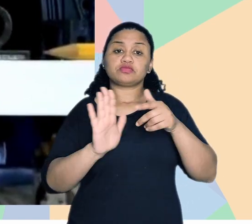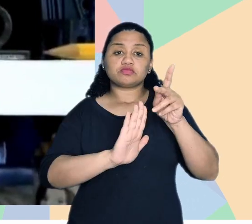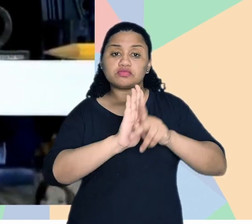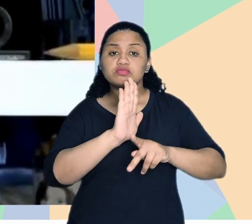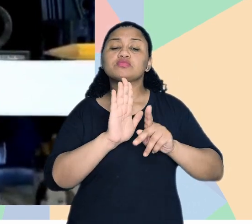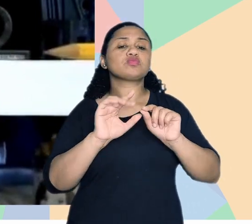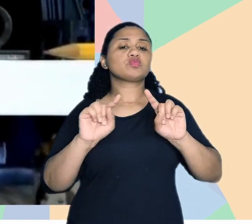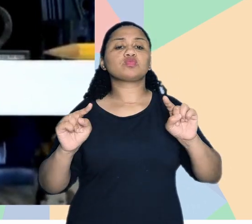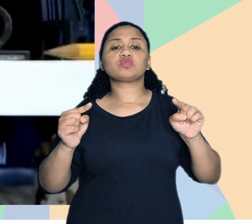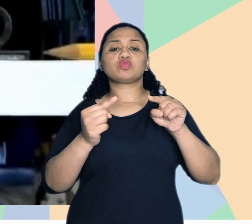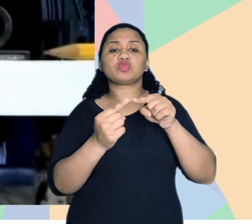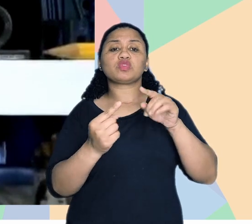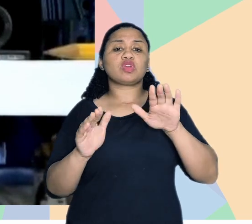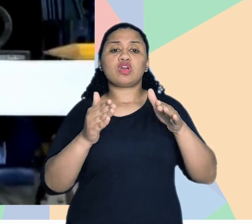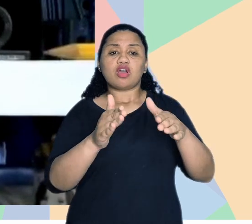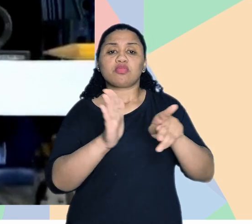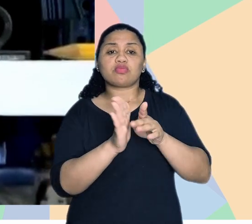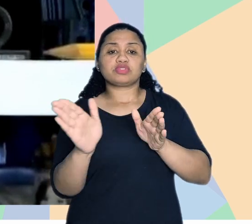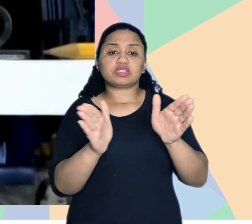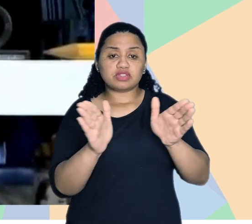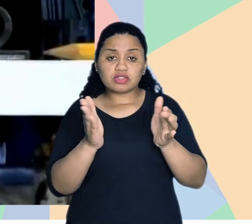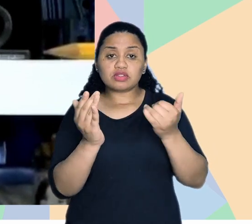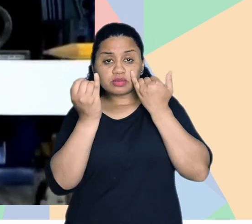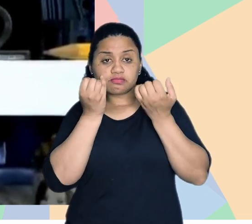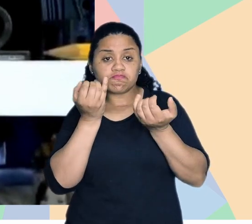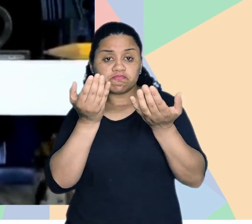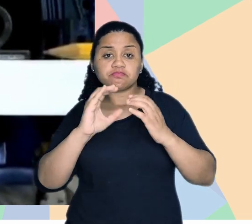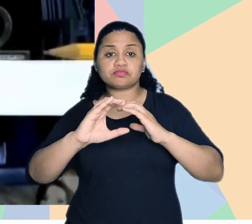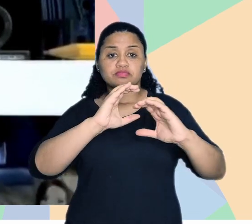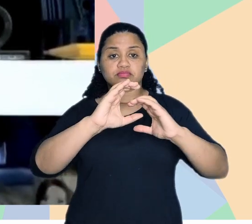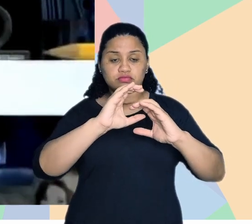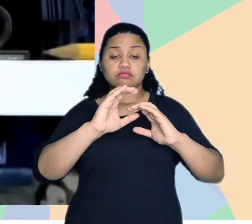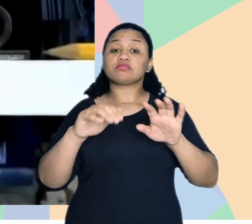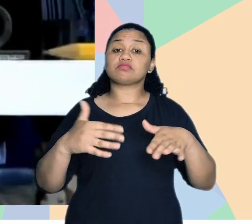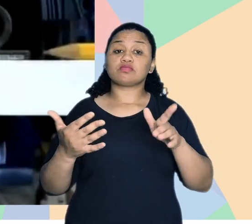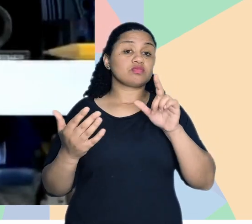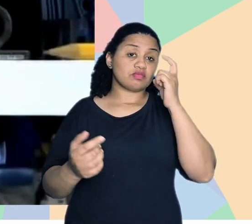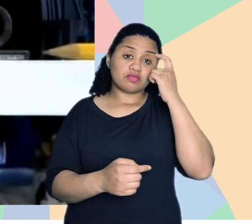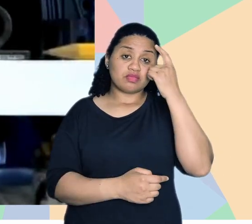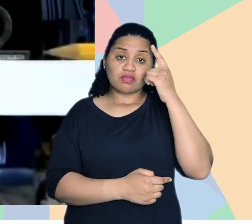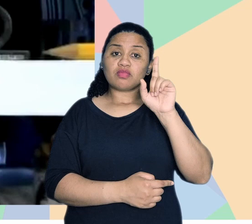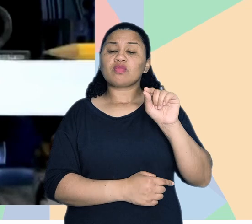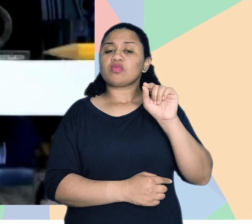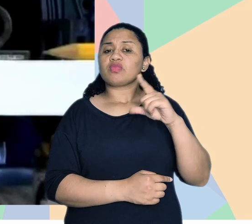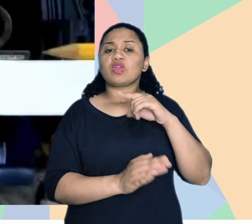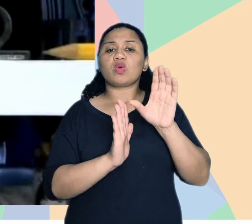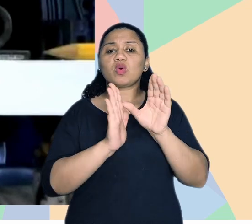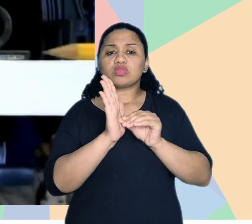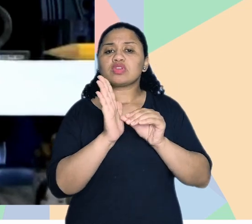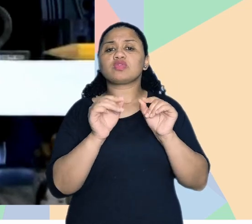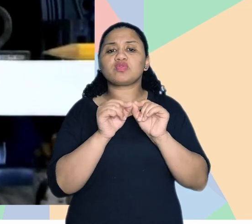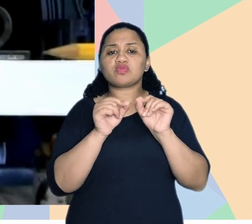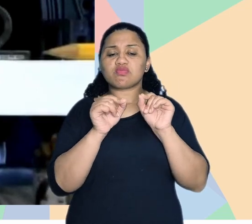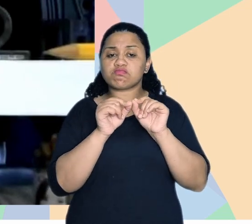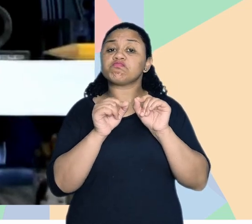inclusiva, né, então, o projeto, ele pauta, e está pautado na acessibilidade informacional e comunicacional, então, a ideia